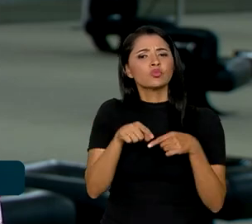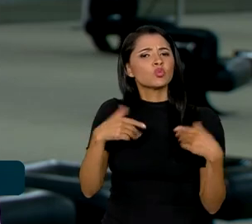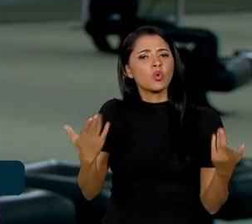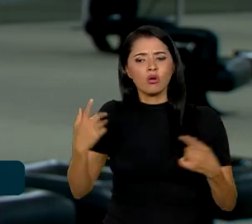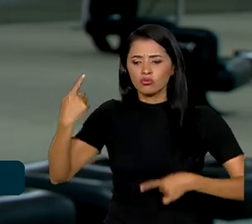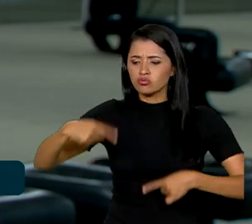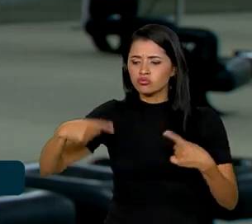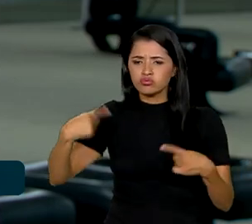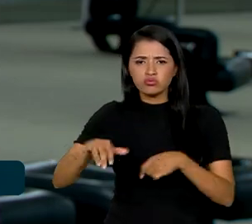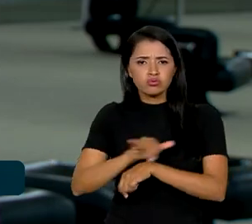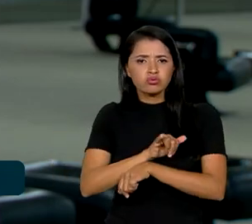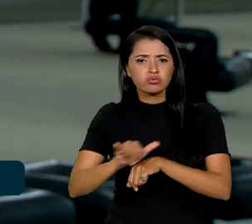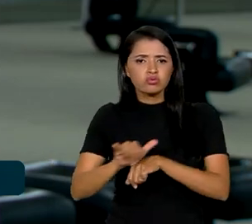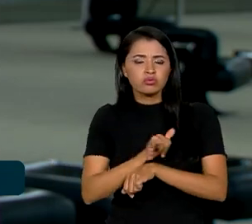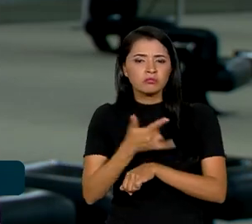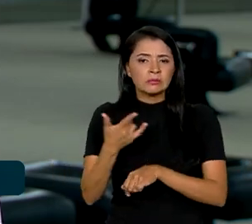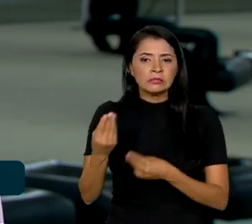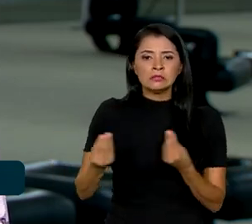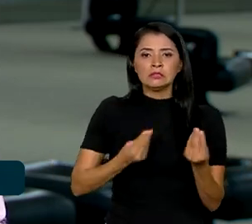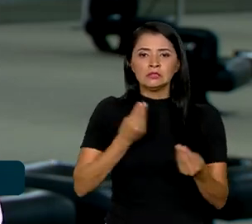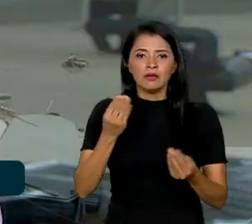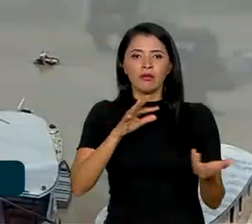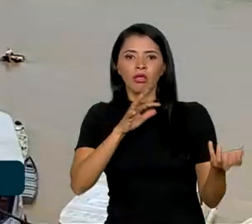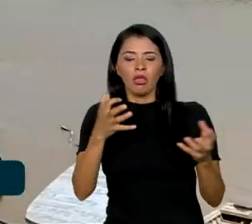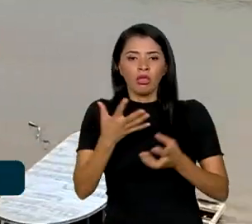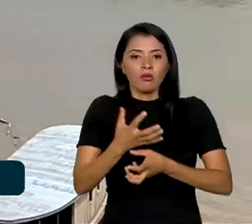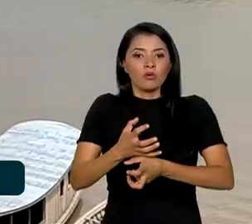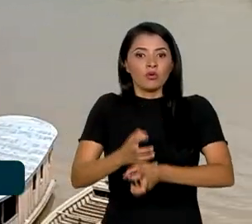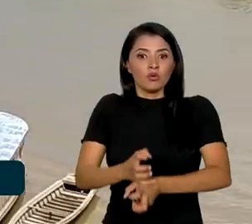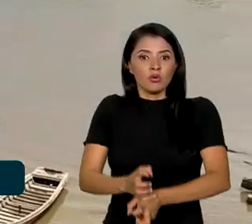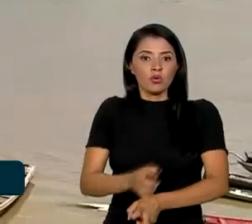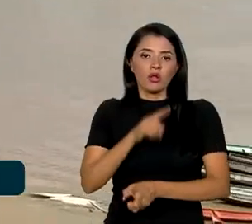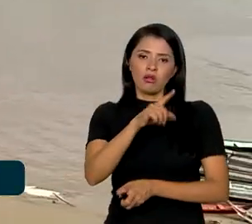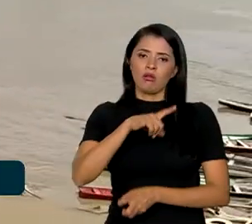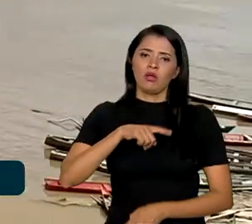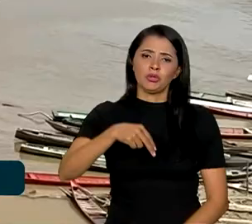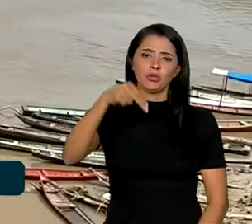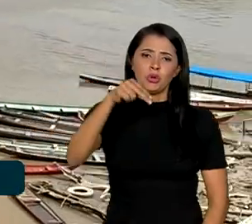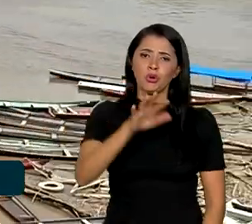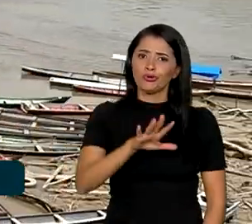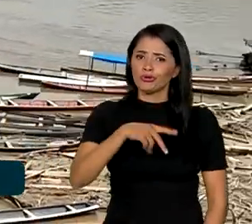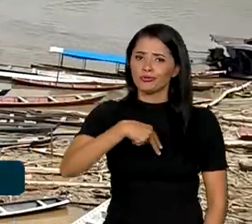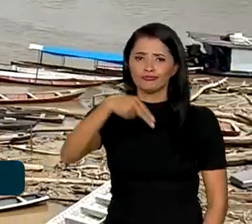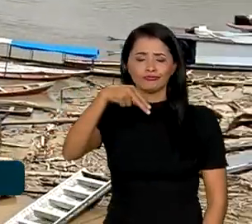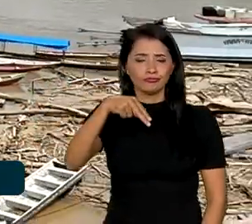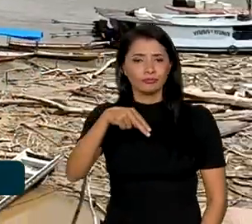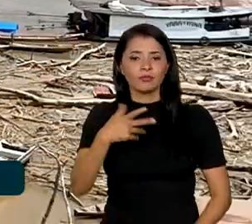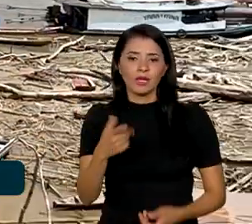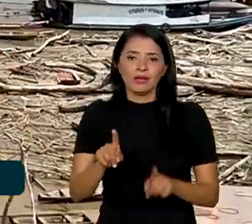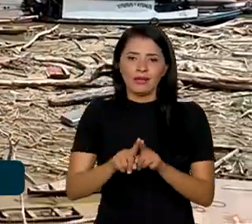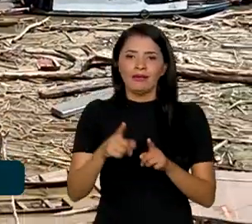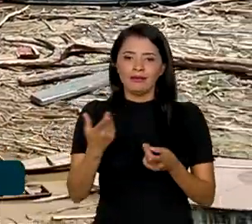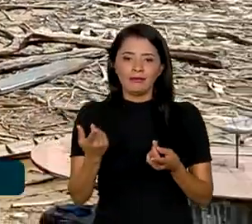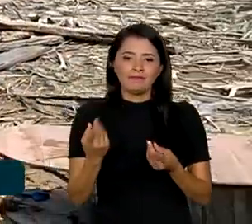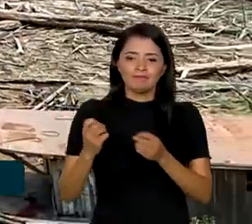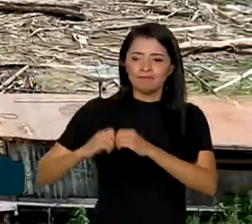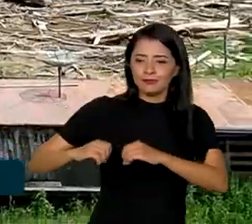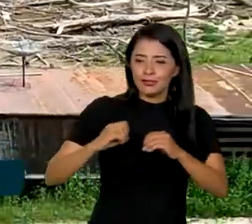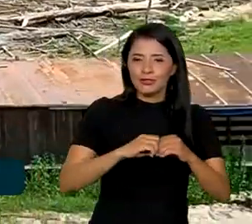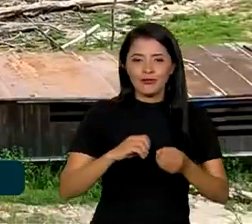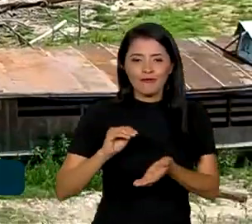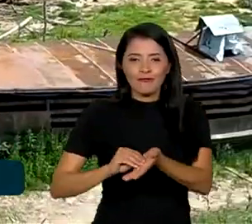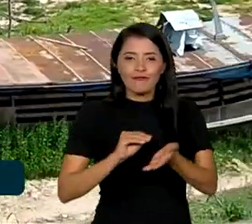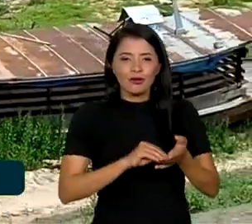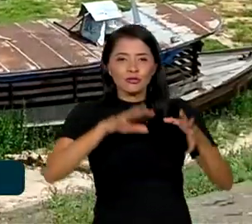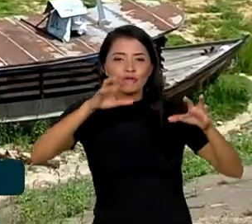discutir estratégias para enfrentar, então, a estiagem que atinge a região norte. Os impactos da falta de chuvas